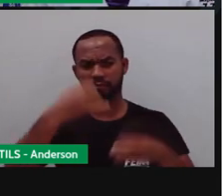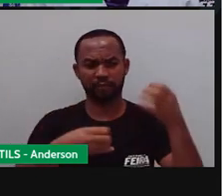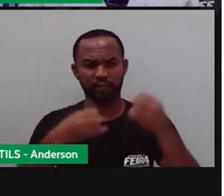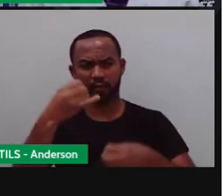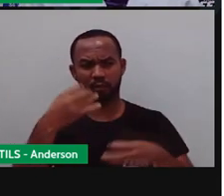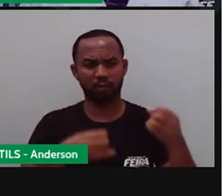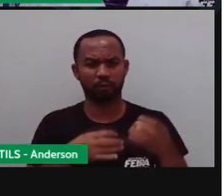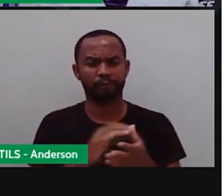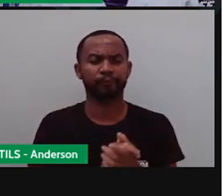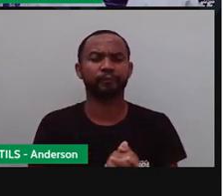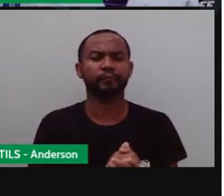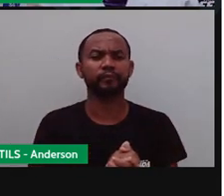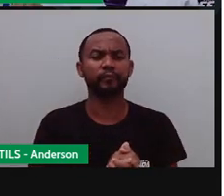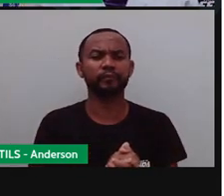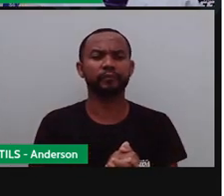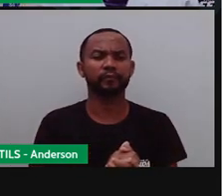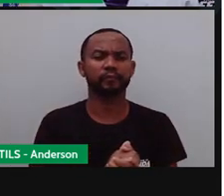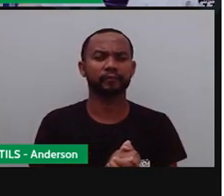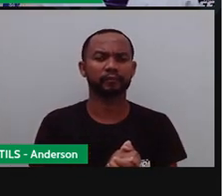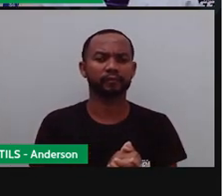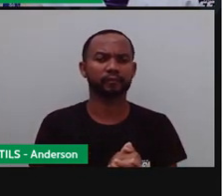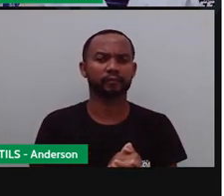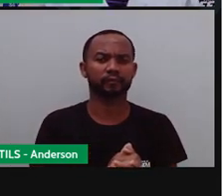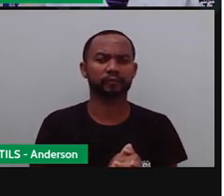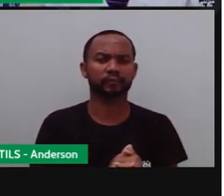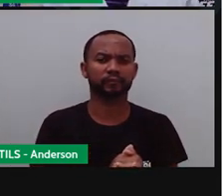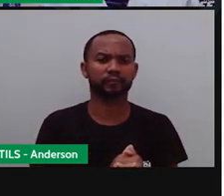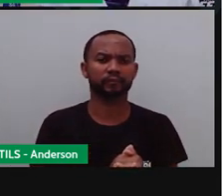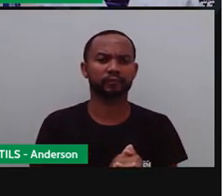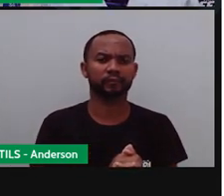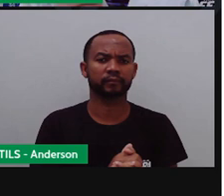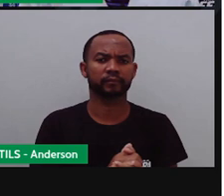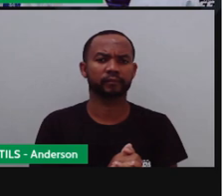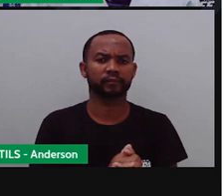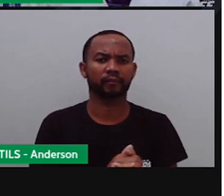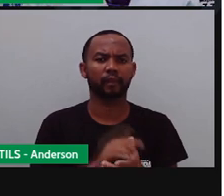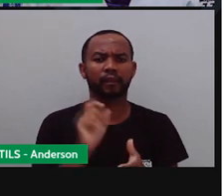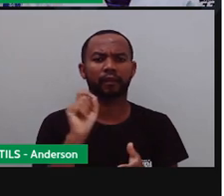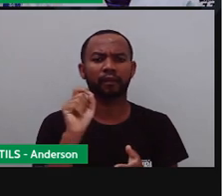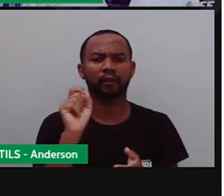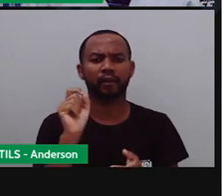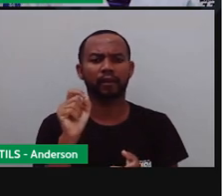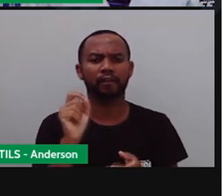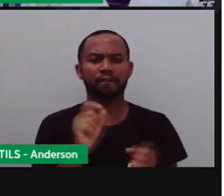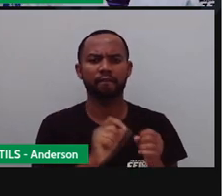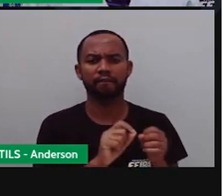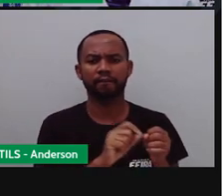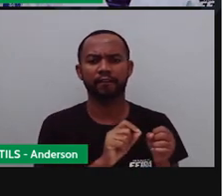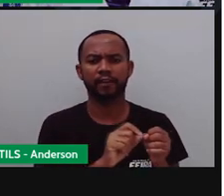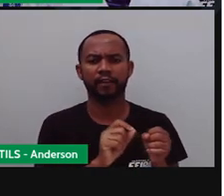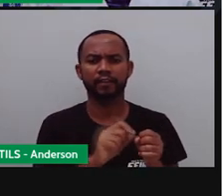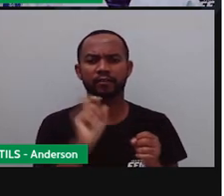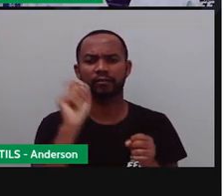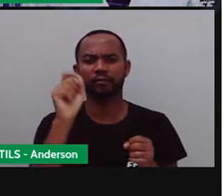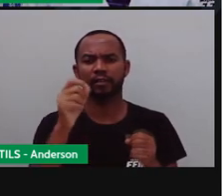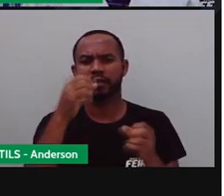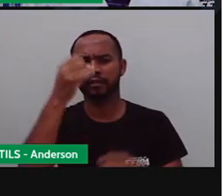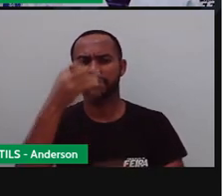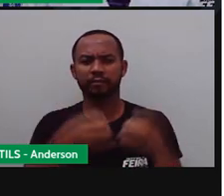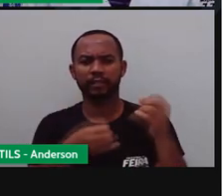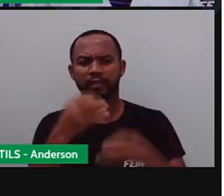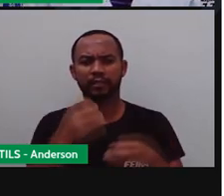publicada quando? 18 de outubro de 2017. E quem foi que fez isso aí? Kaspar Halman,